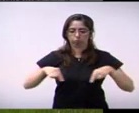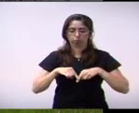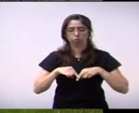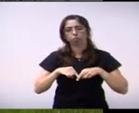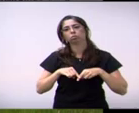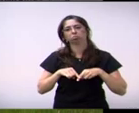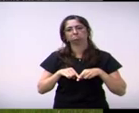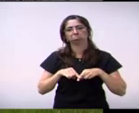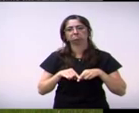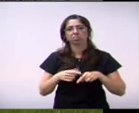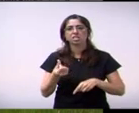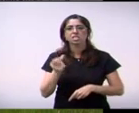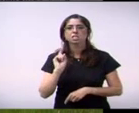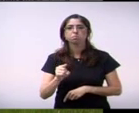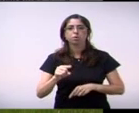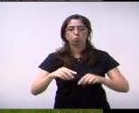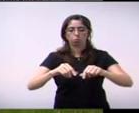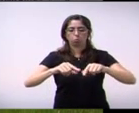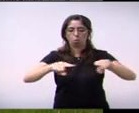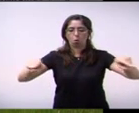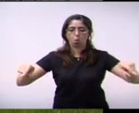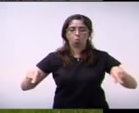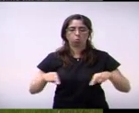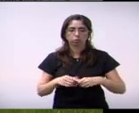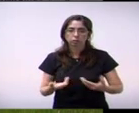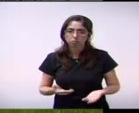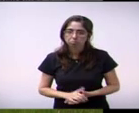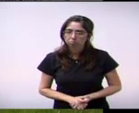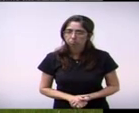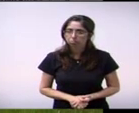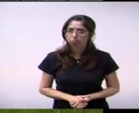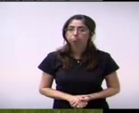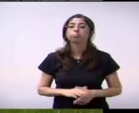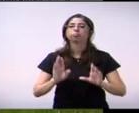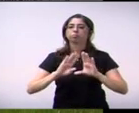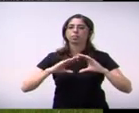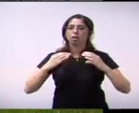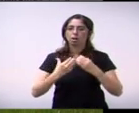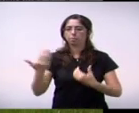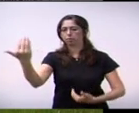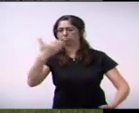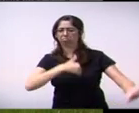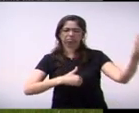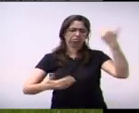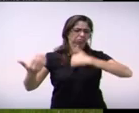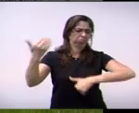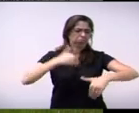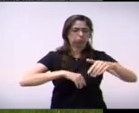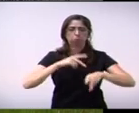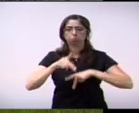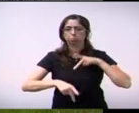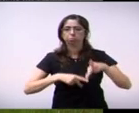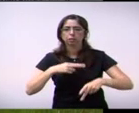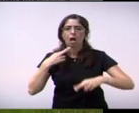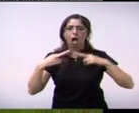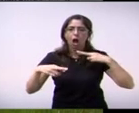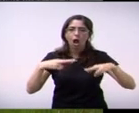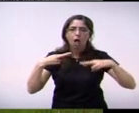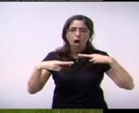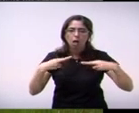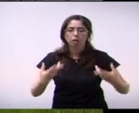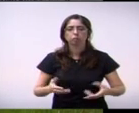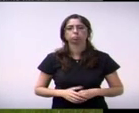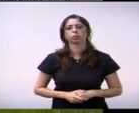hoje essa câmara ela já recebe diversas reclamações e essa casa que nós somos